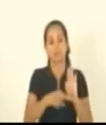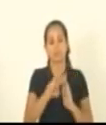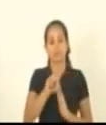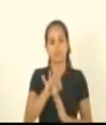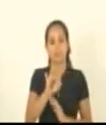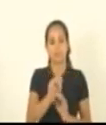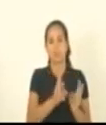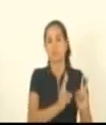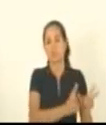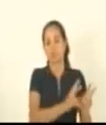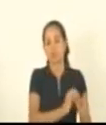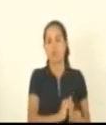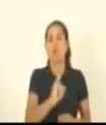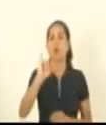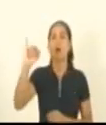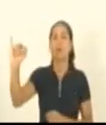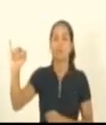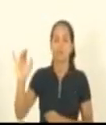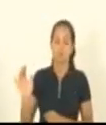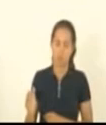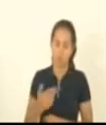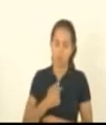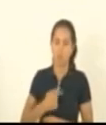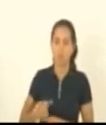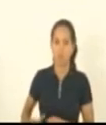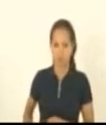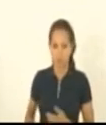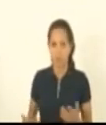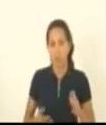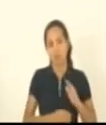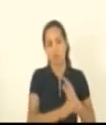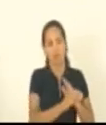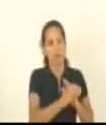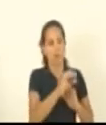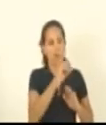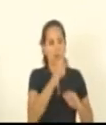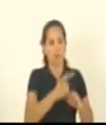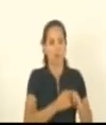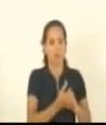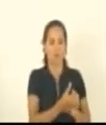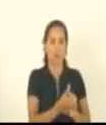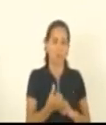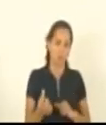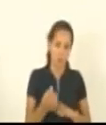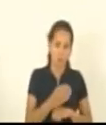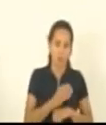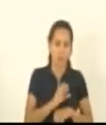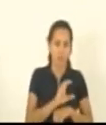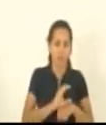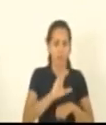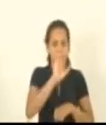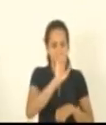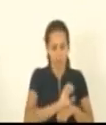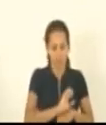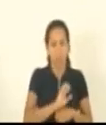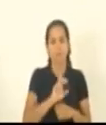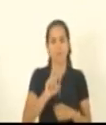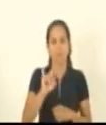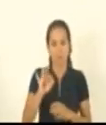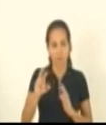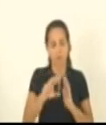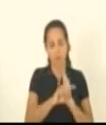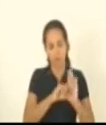Próximo item da pauta. Discussão única nos termos do artigo 66, parágrafo 6 da Constituição Estadual de veto parcial ao projeto de lei